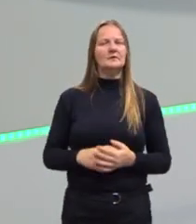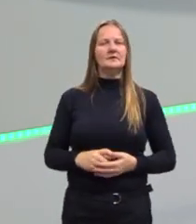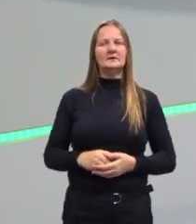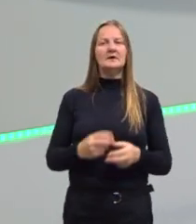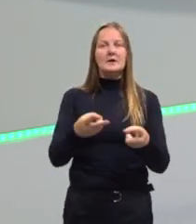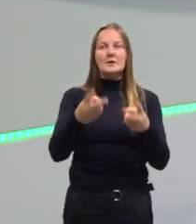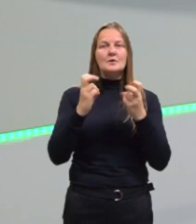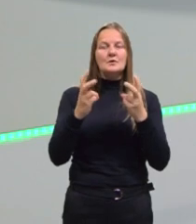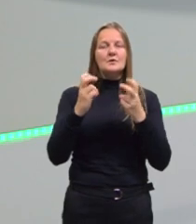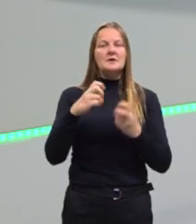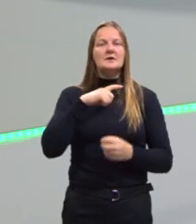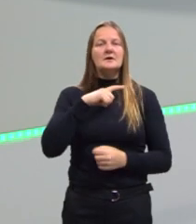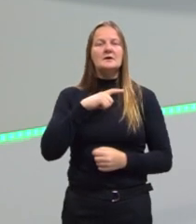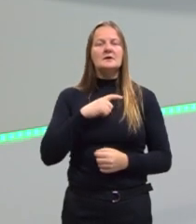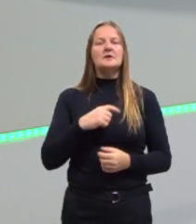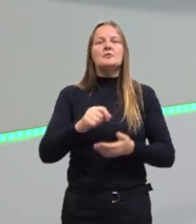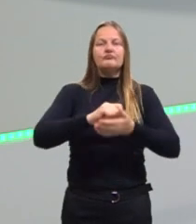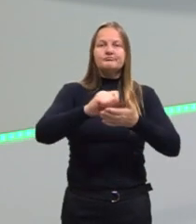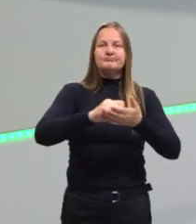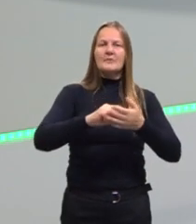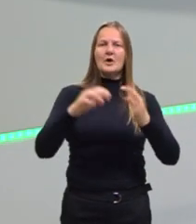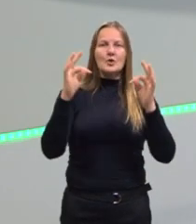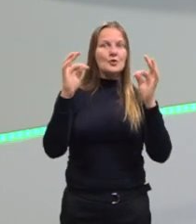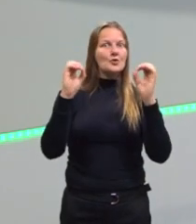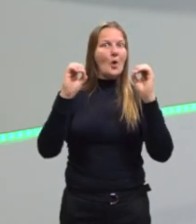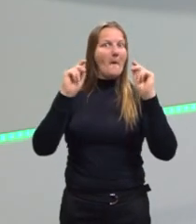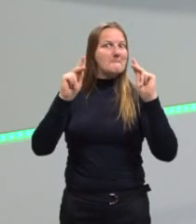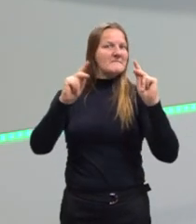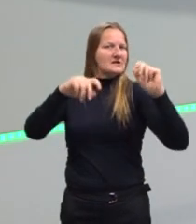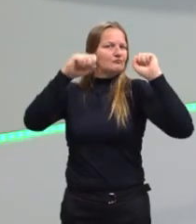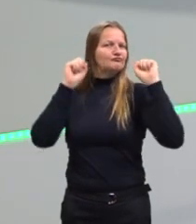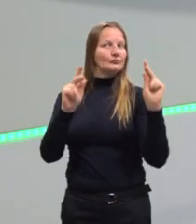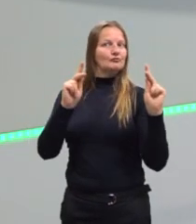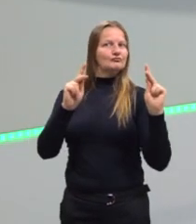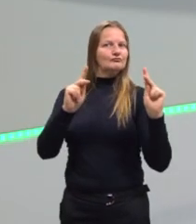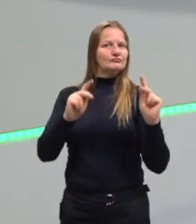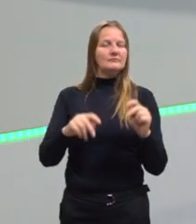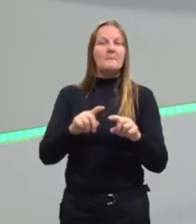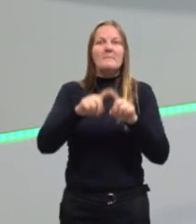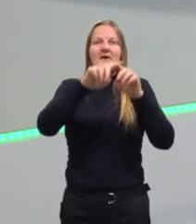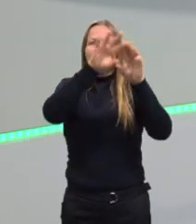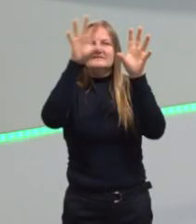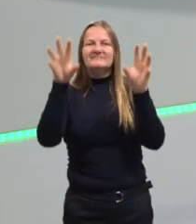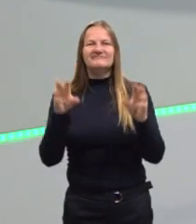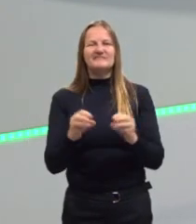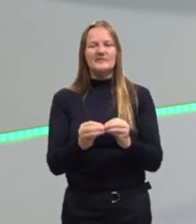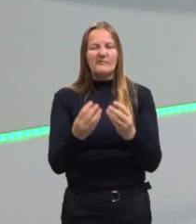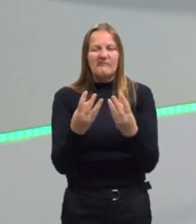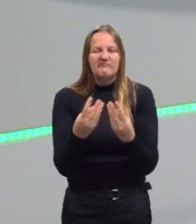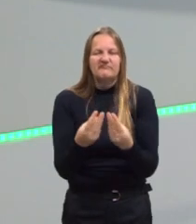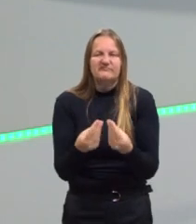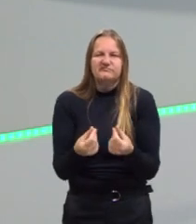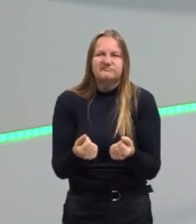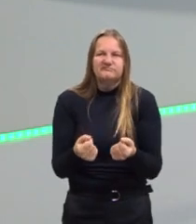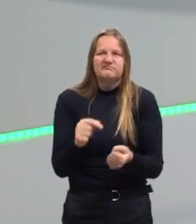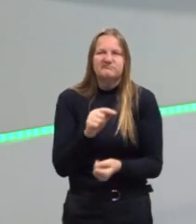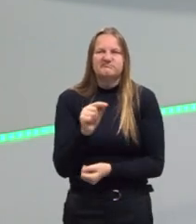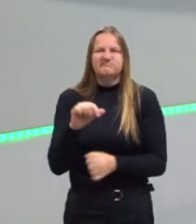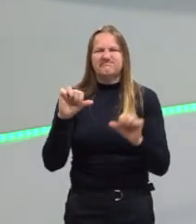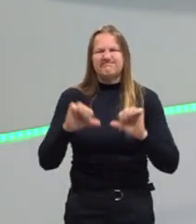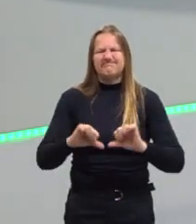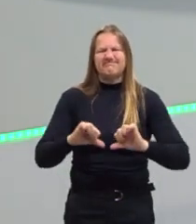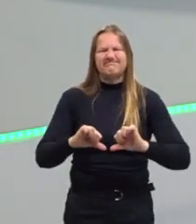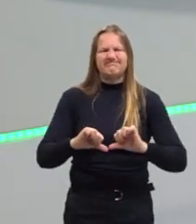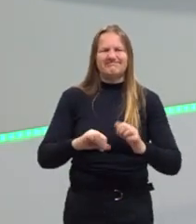está lá, super top, qualidade e excelente no planejamento. Cheguei na conclusão e agora, José, o que eu faço?